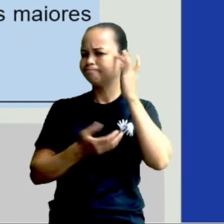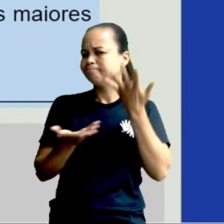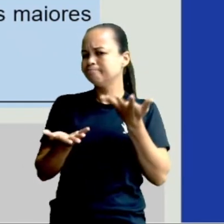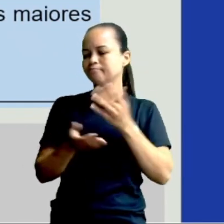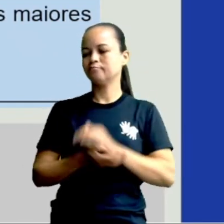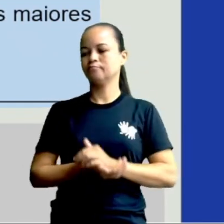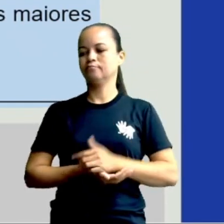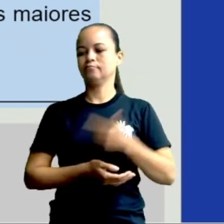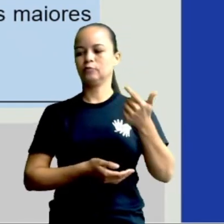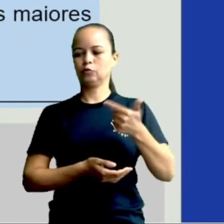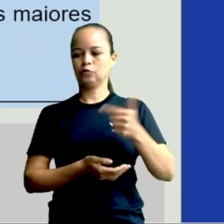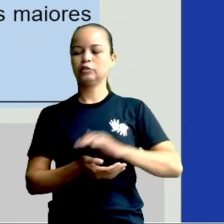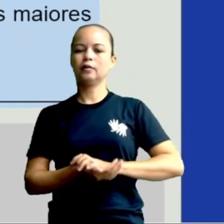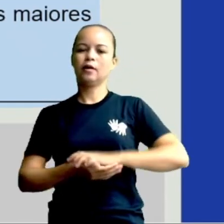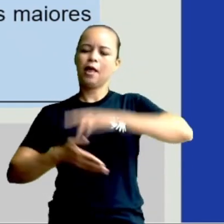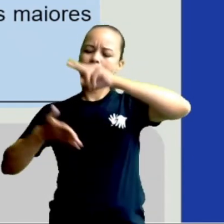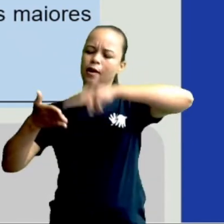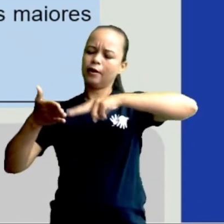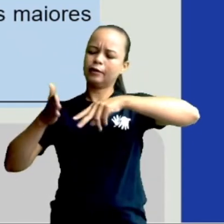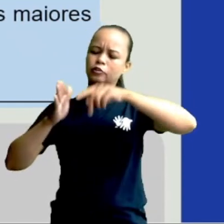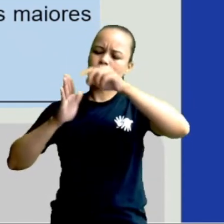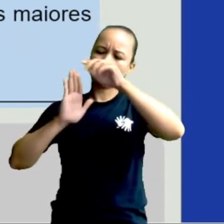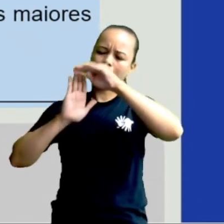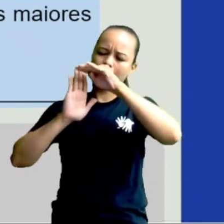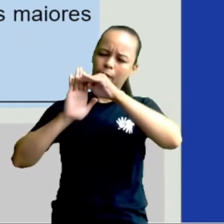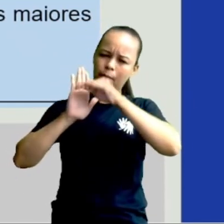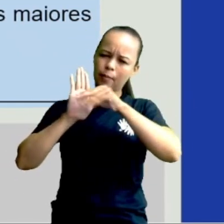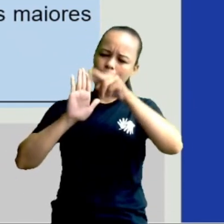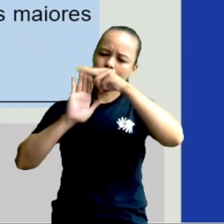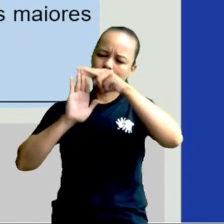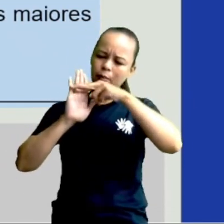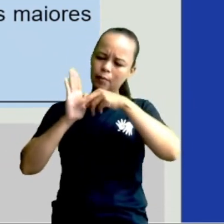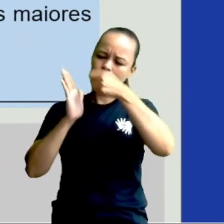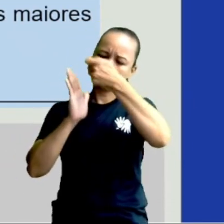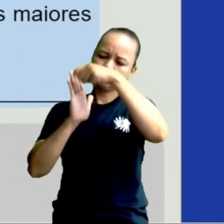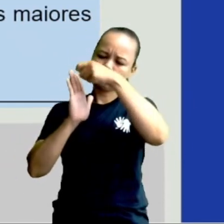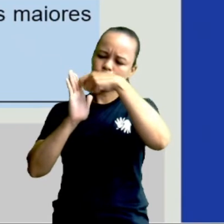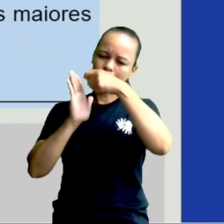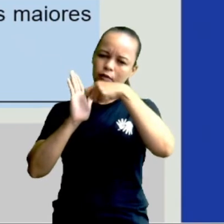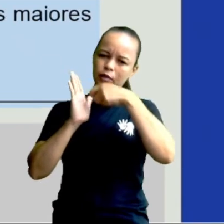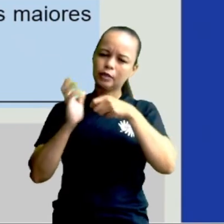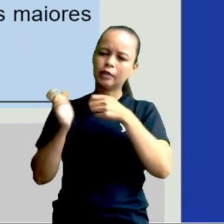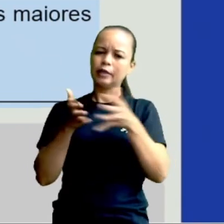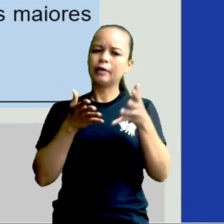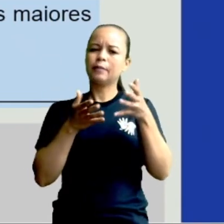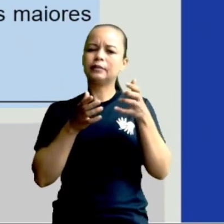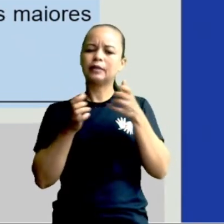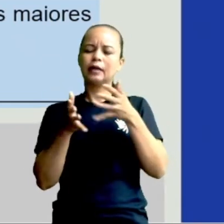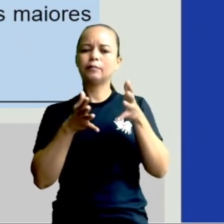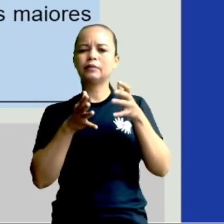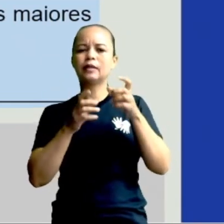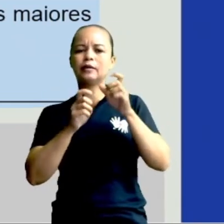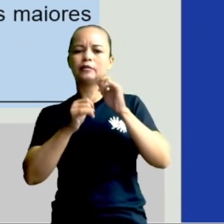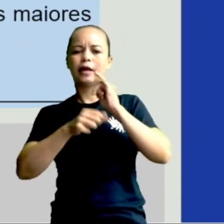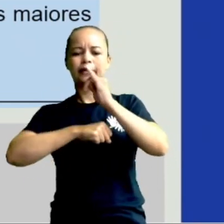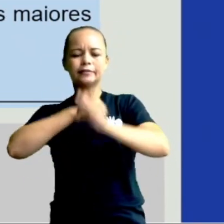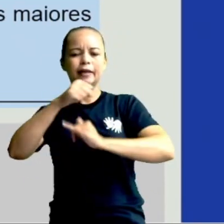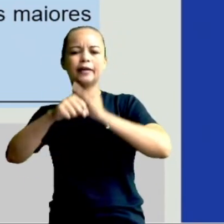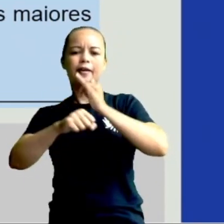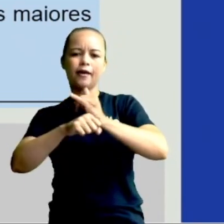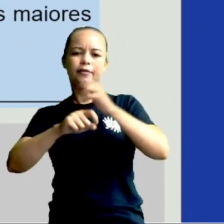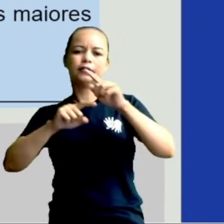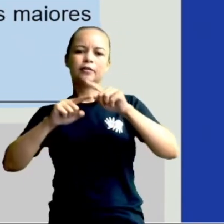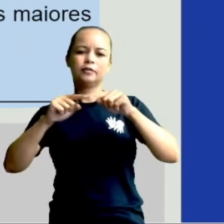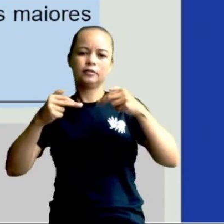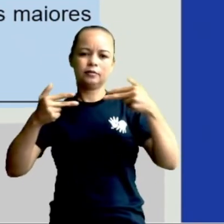Liste algumas atividades que passaram a ser adquiridas através da internet e dos aparelhos